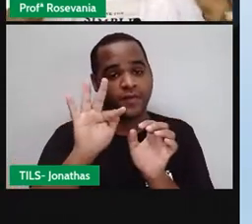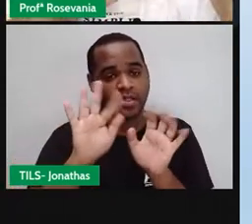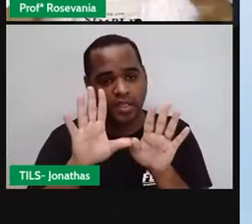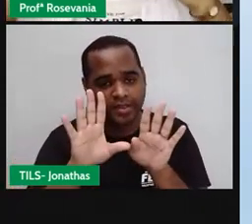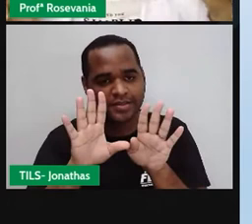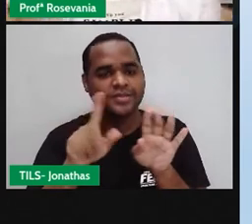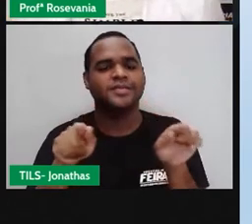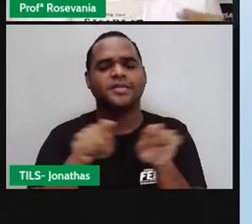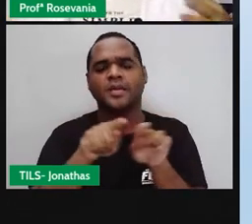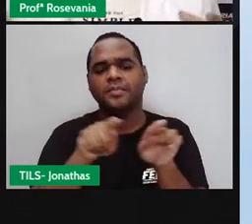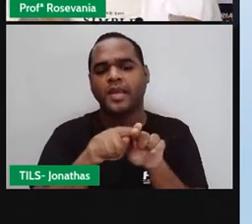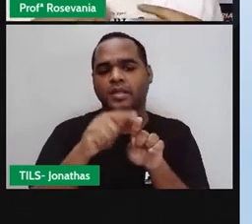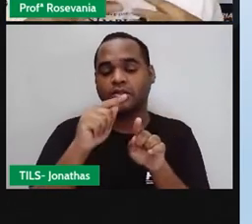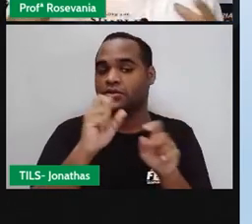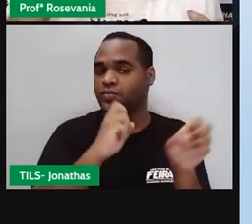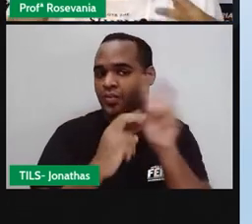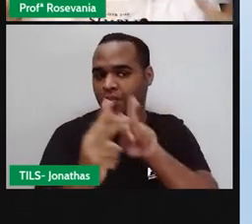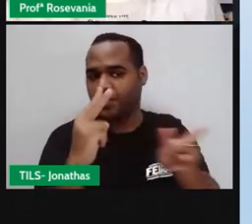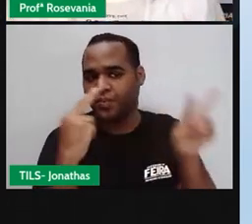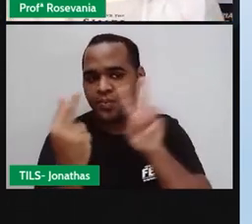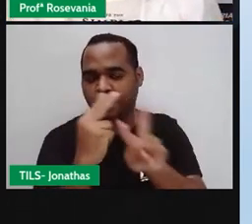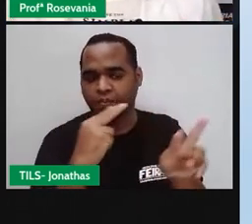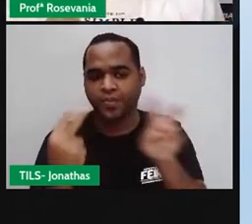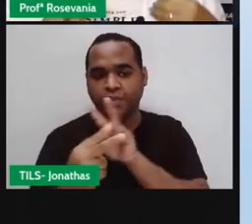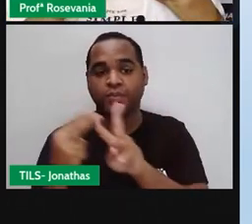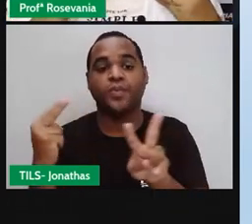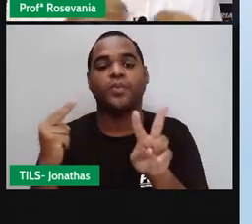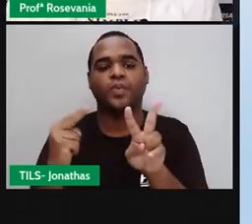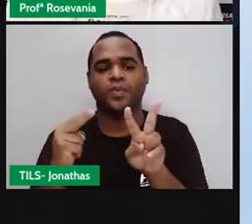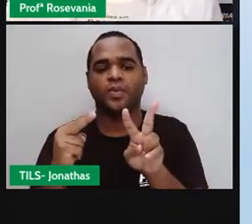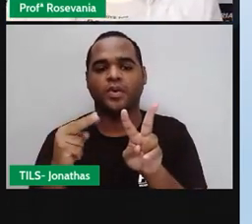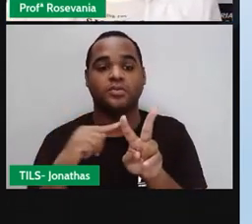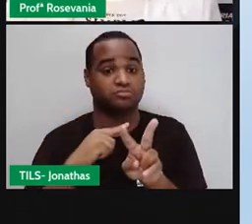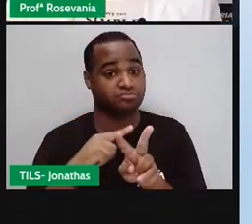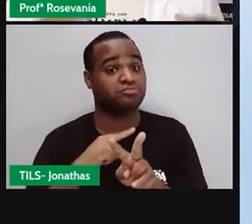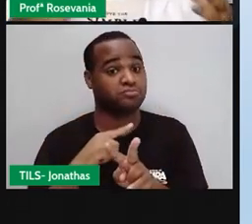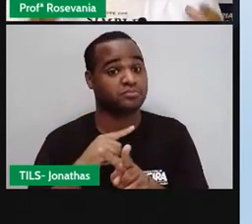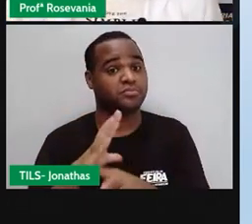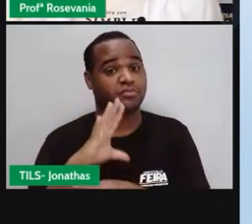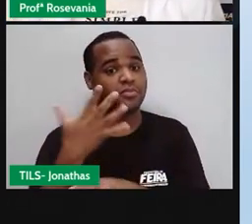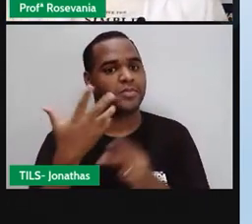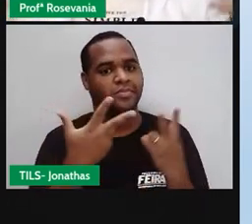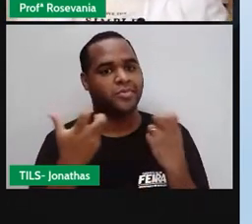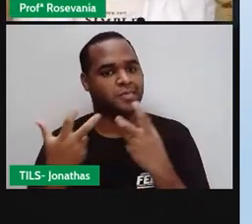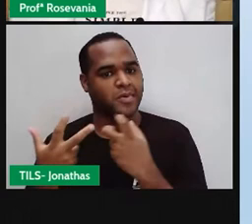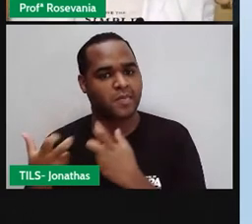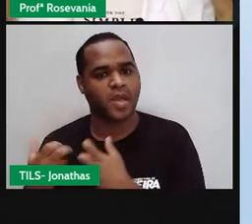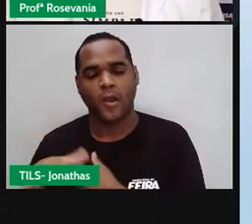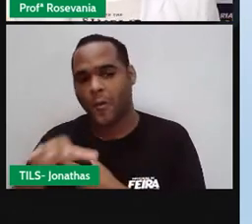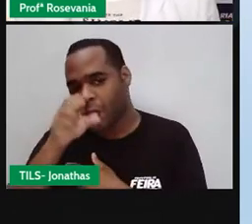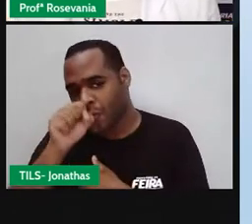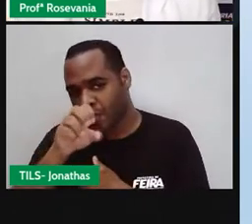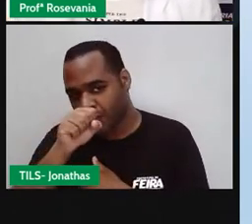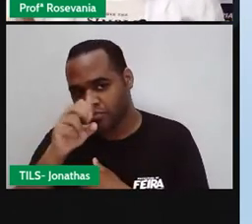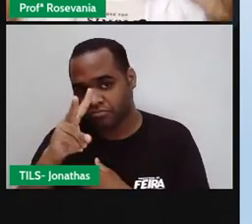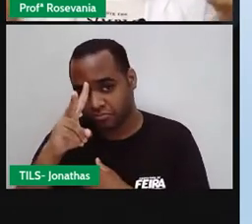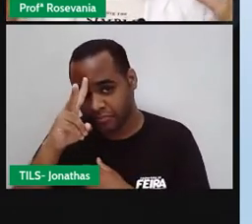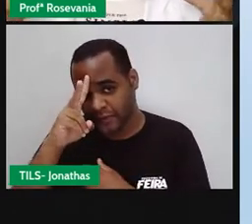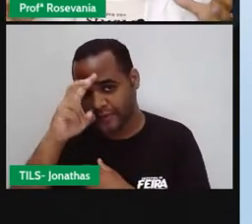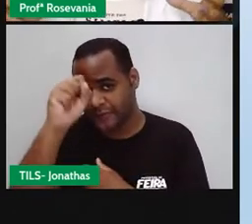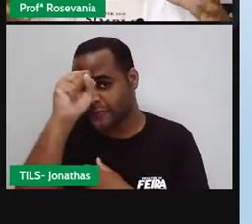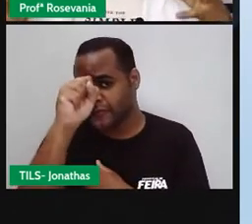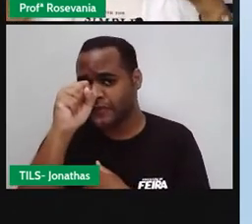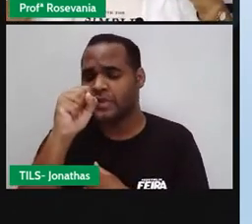a depender da circulação atmosférica, né, do vento. A gente percebia um cheiro muito forte,